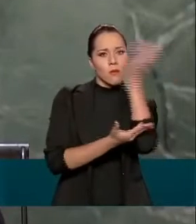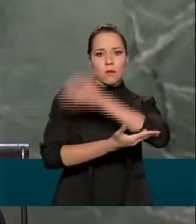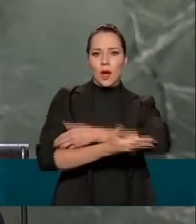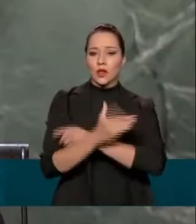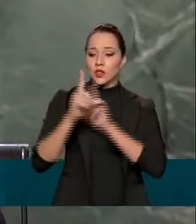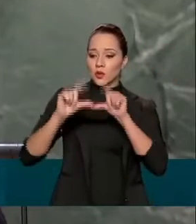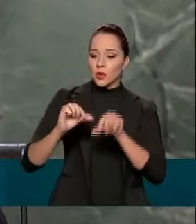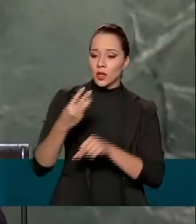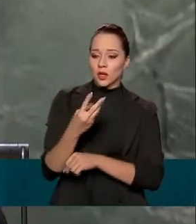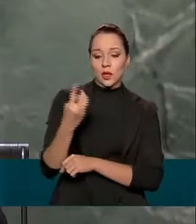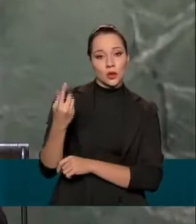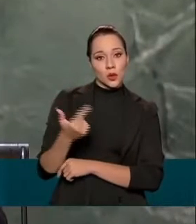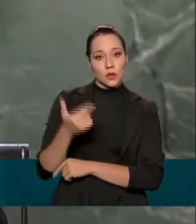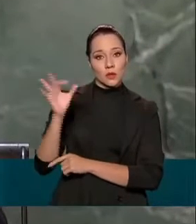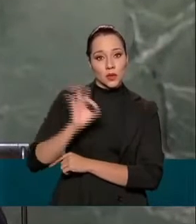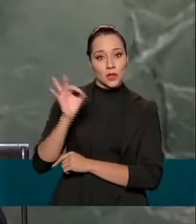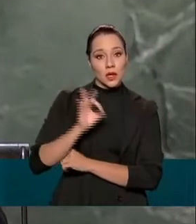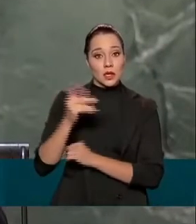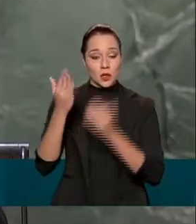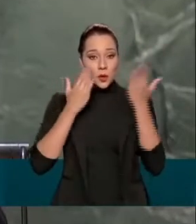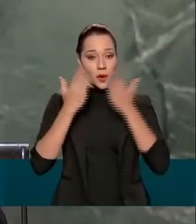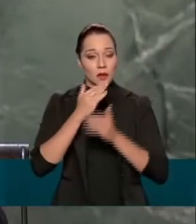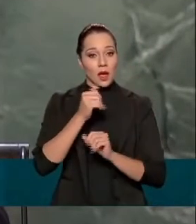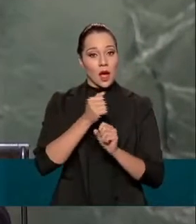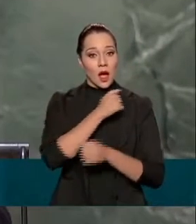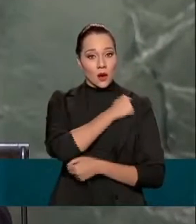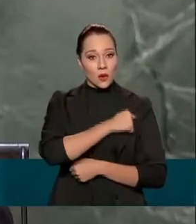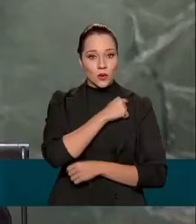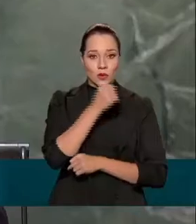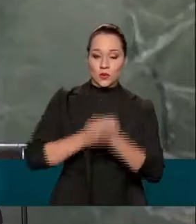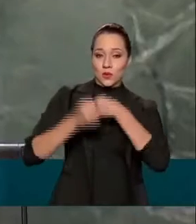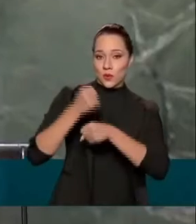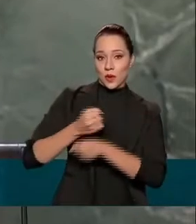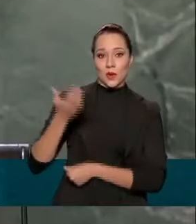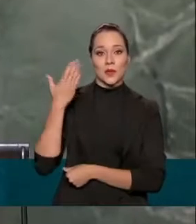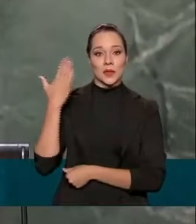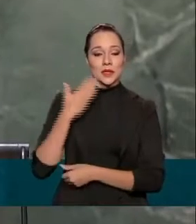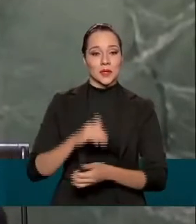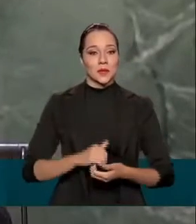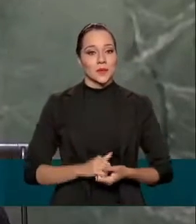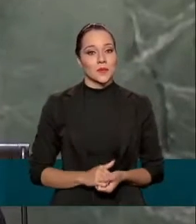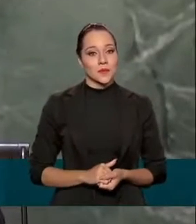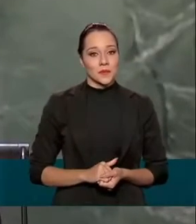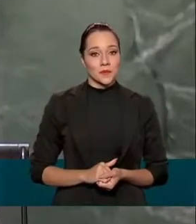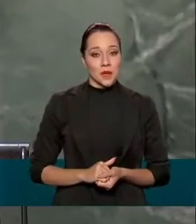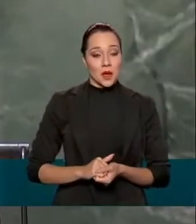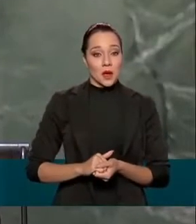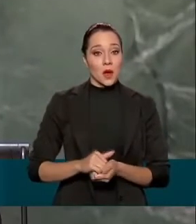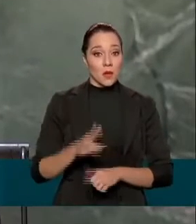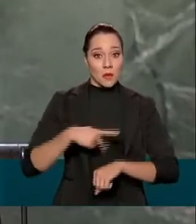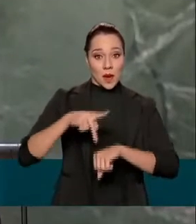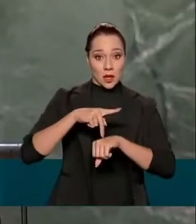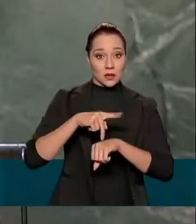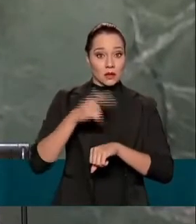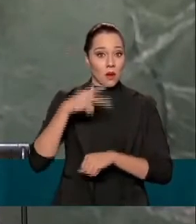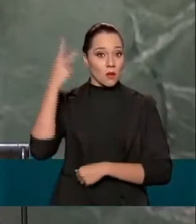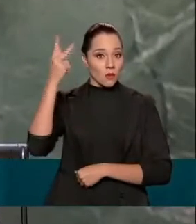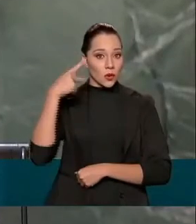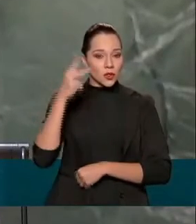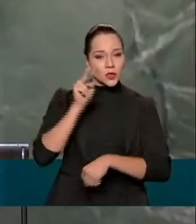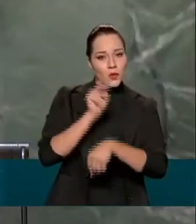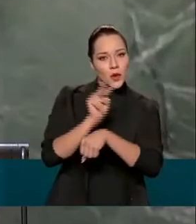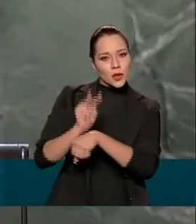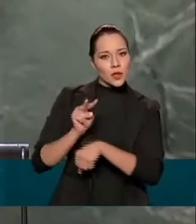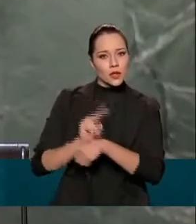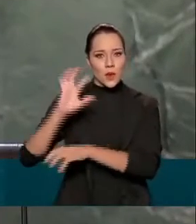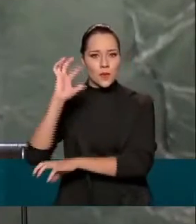agosto, quando comparado a agosto do ano anterior. Como o país do mundo tem uma política de preservação